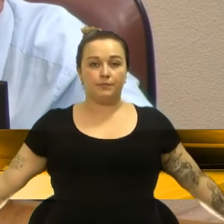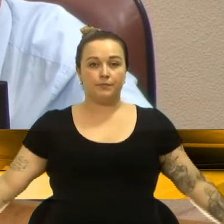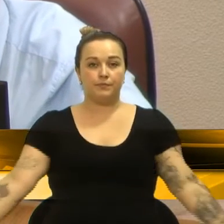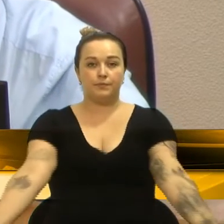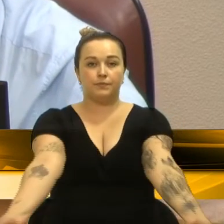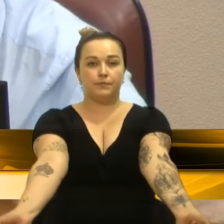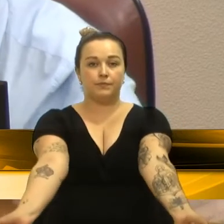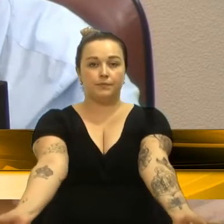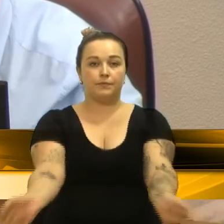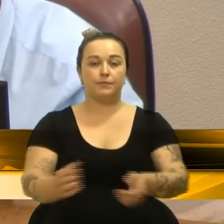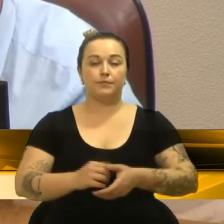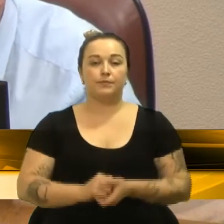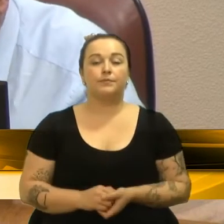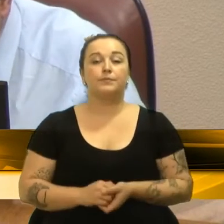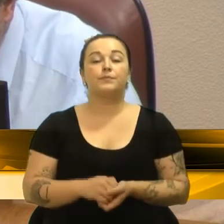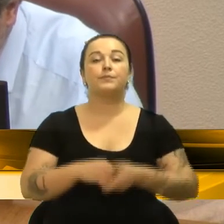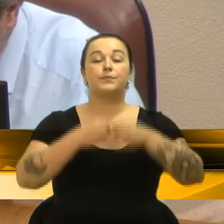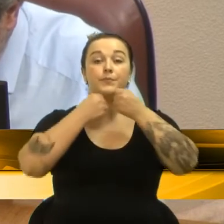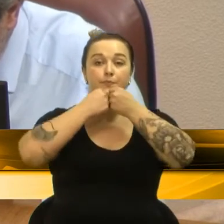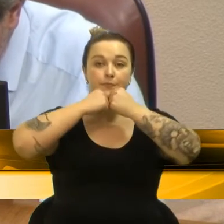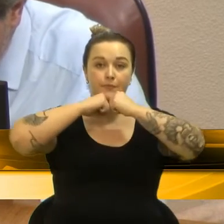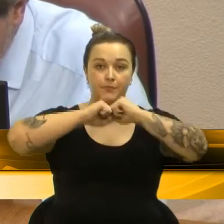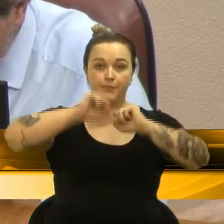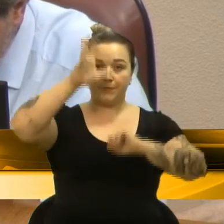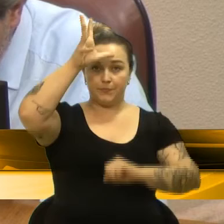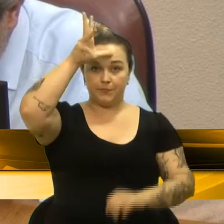Poder Executivo, Secretaria Municipal da Saúde,